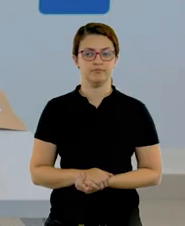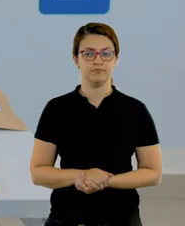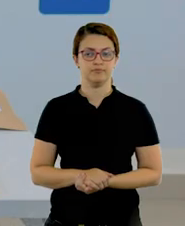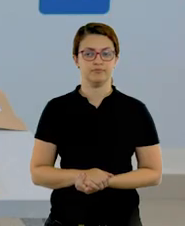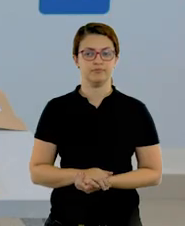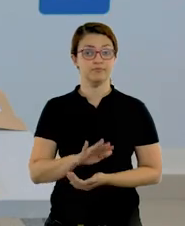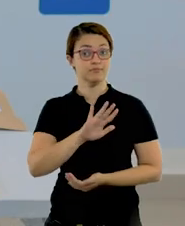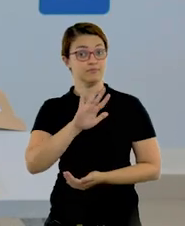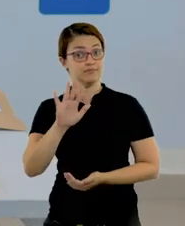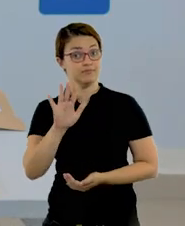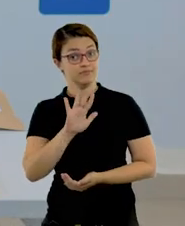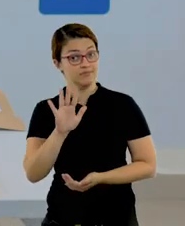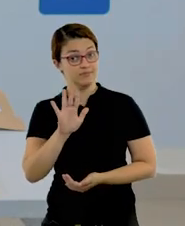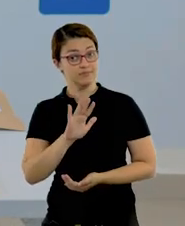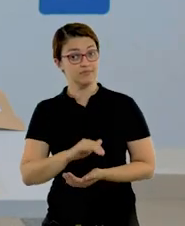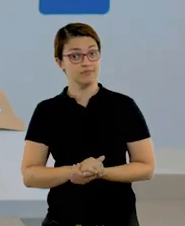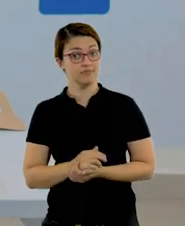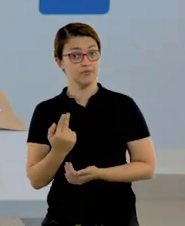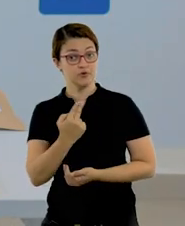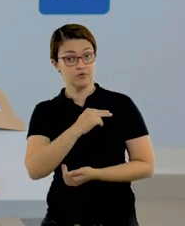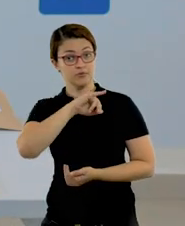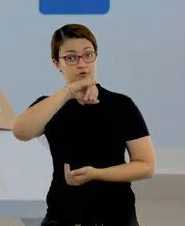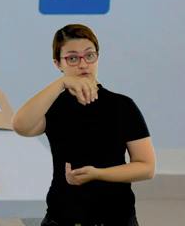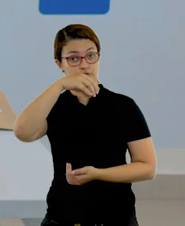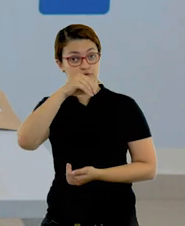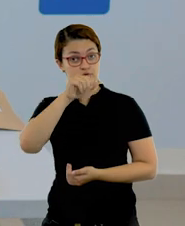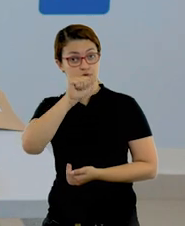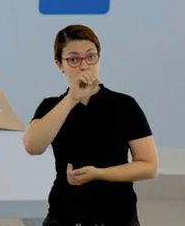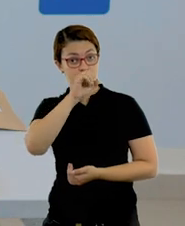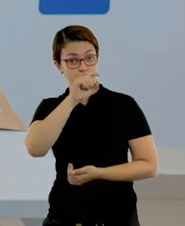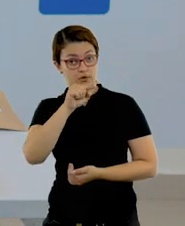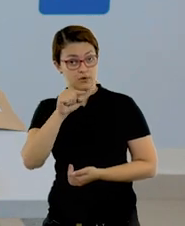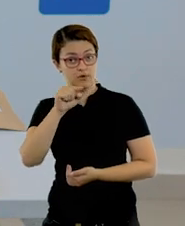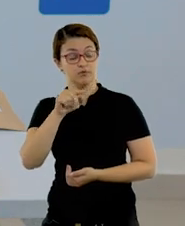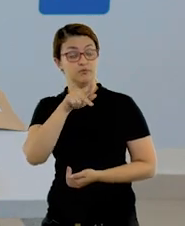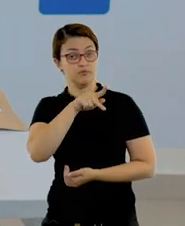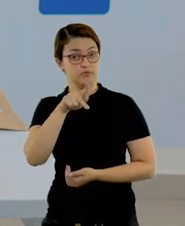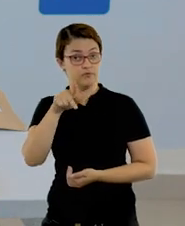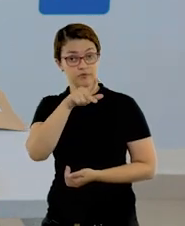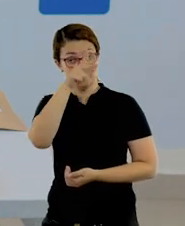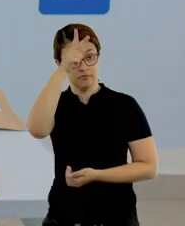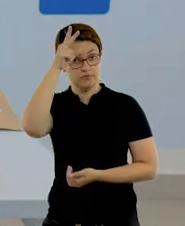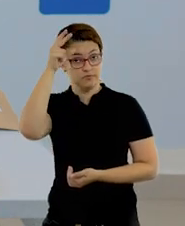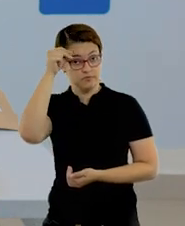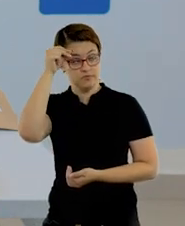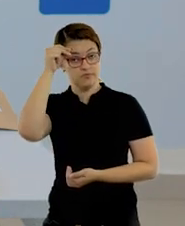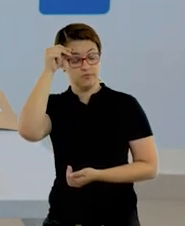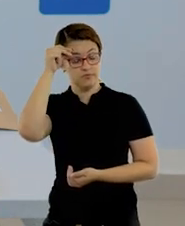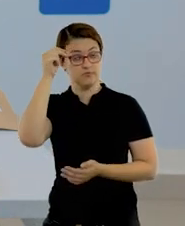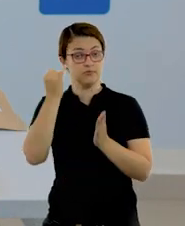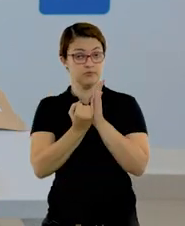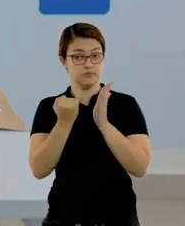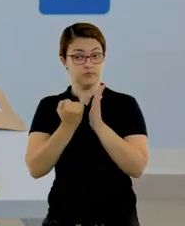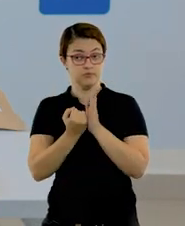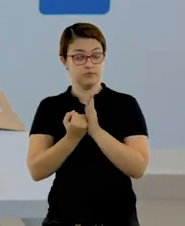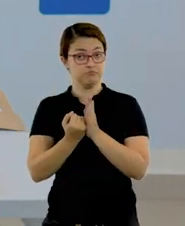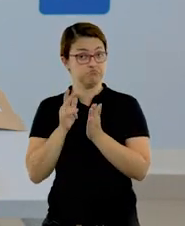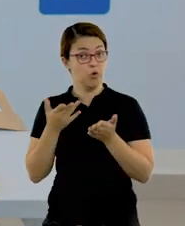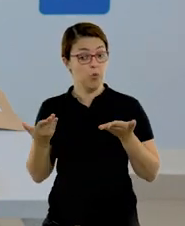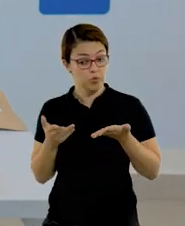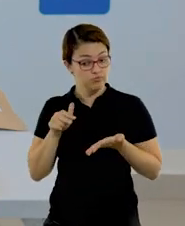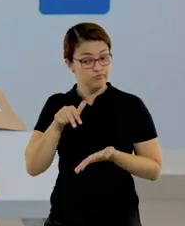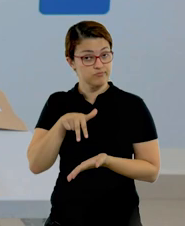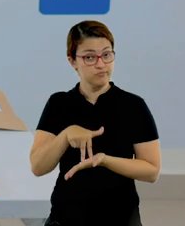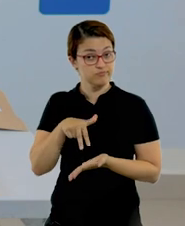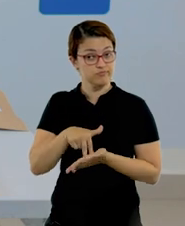Olá pessoal, meu nome é João, eu sou professor da rede municipal de Itapevi e eu estou aqui hoje